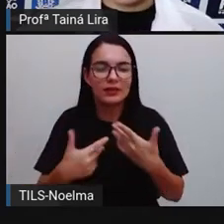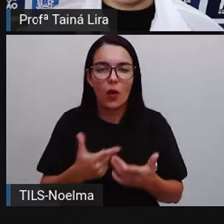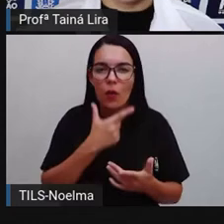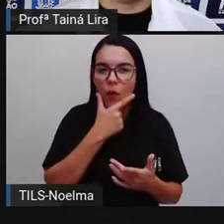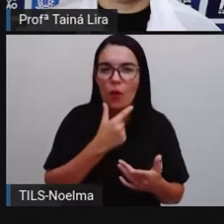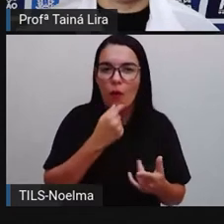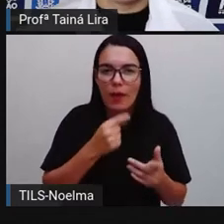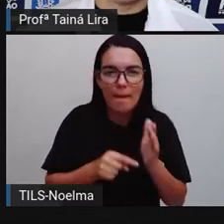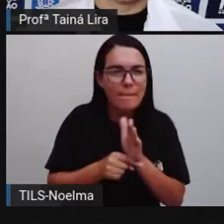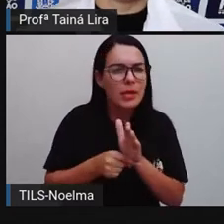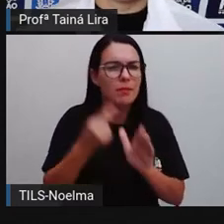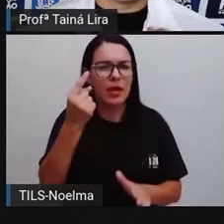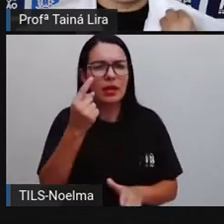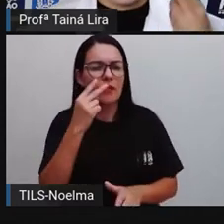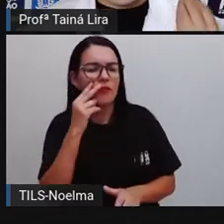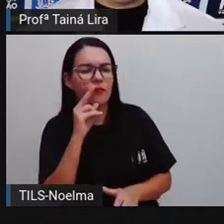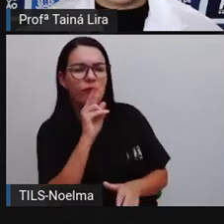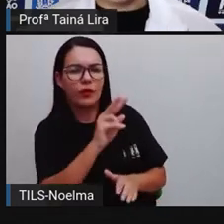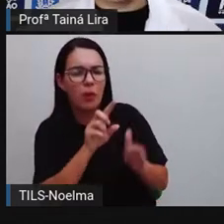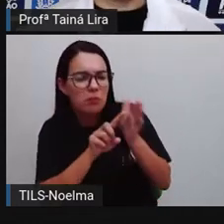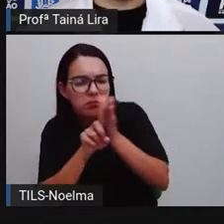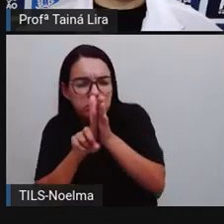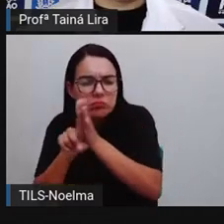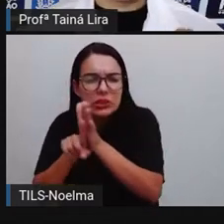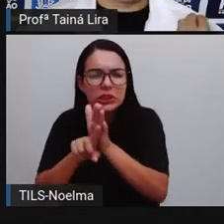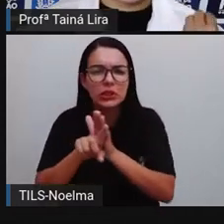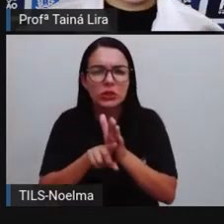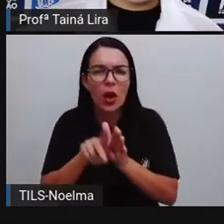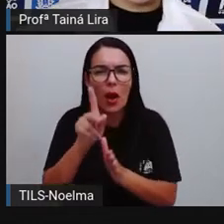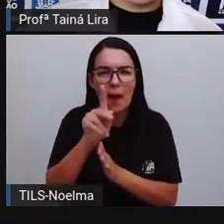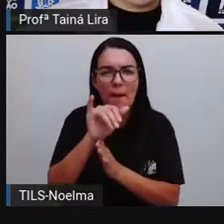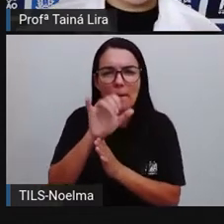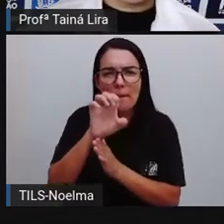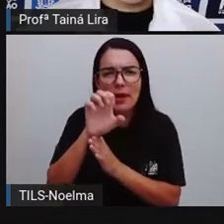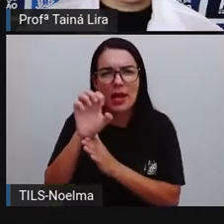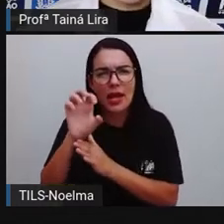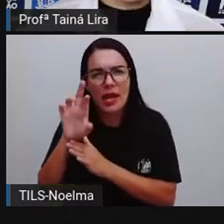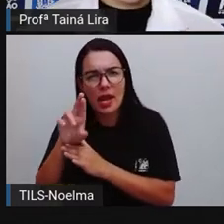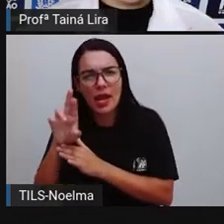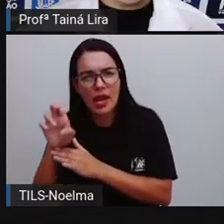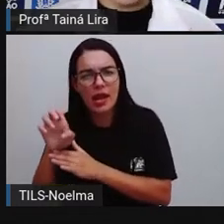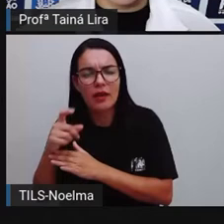do som. Foi ele que descobriu que a velocidade do som é de 343 metros por segundo.